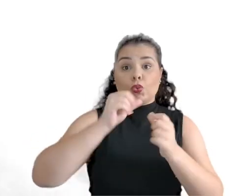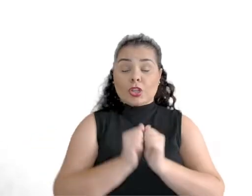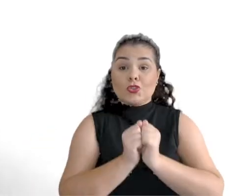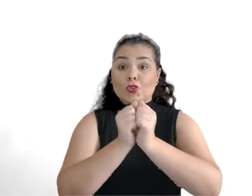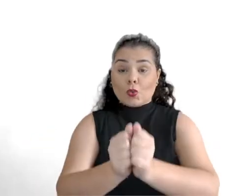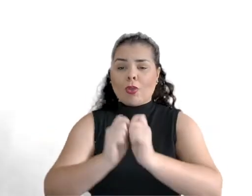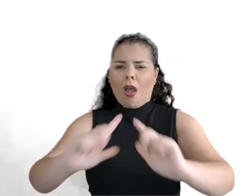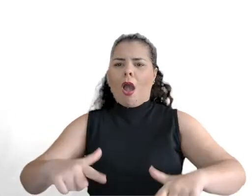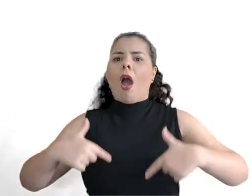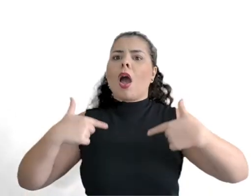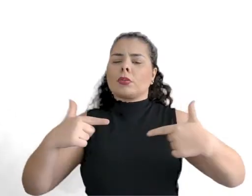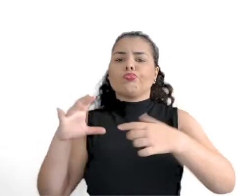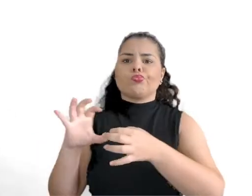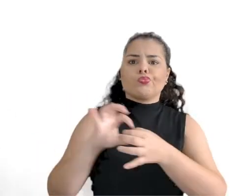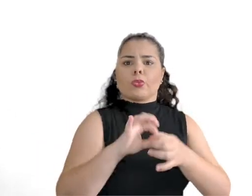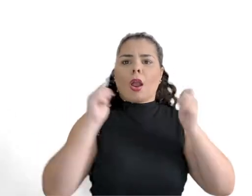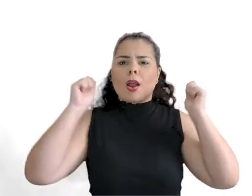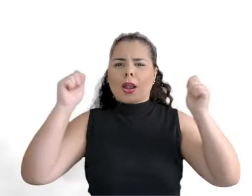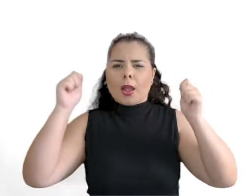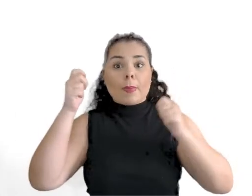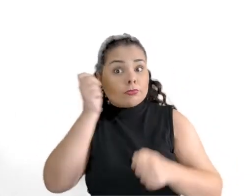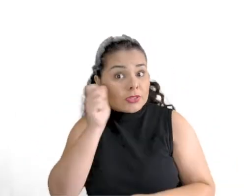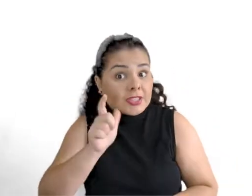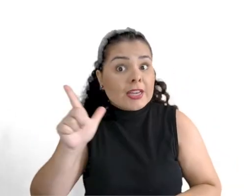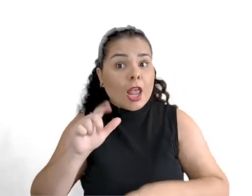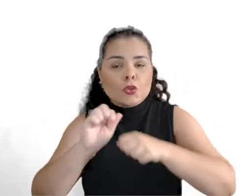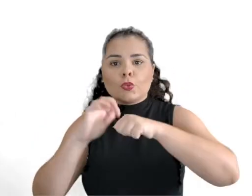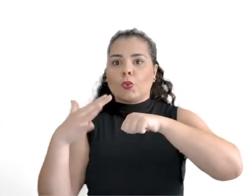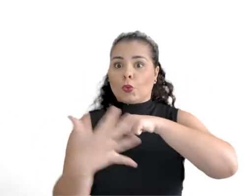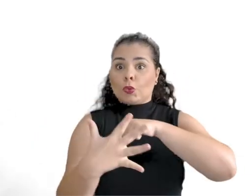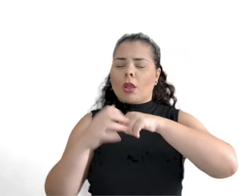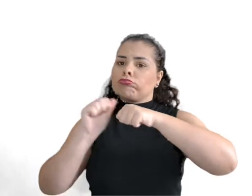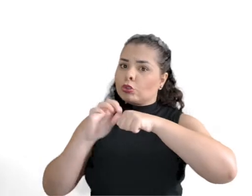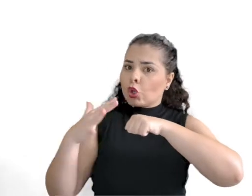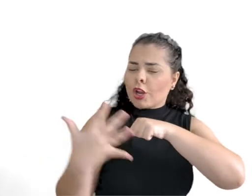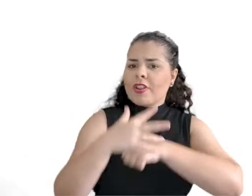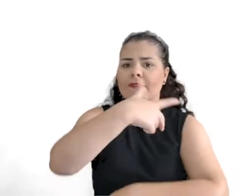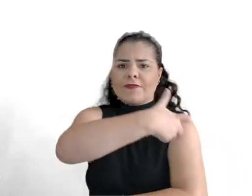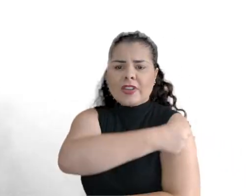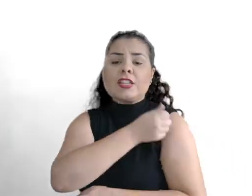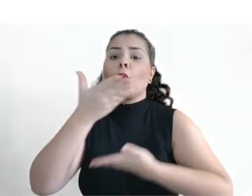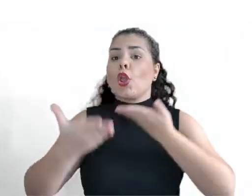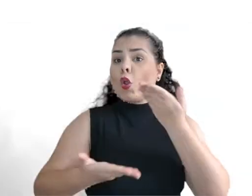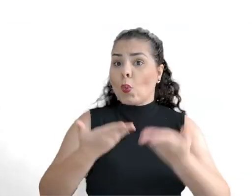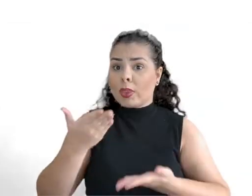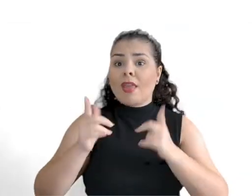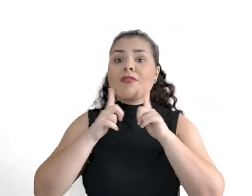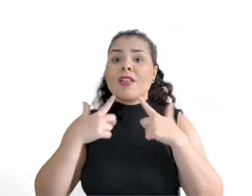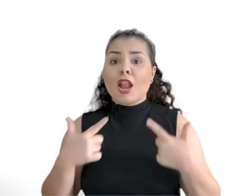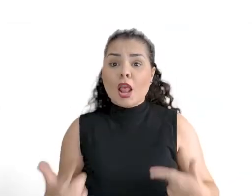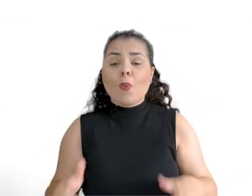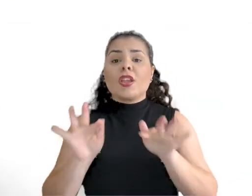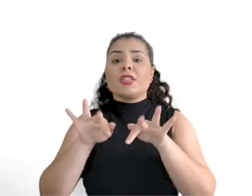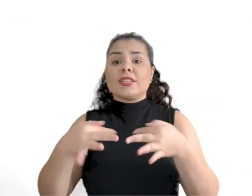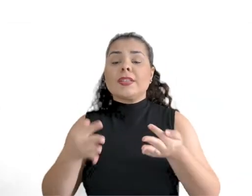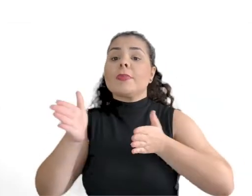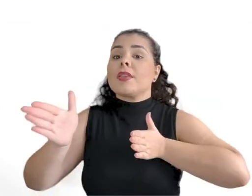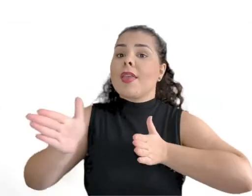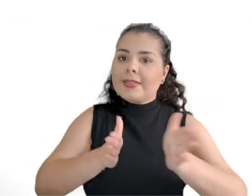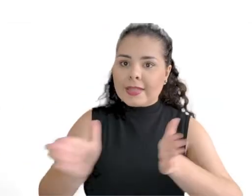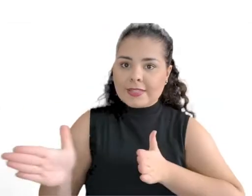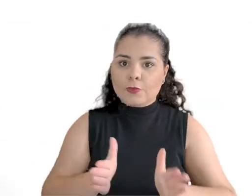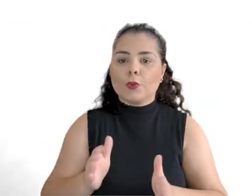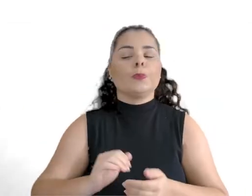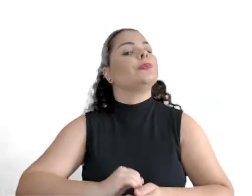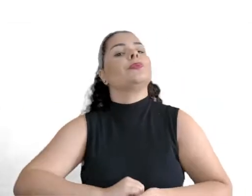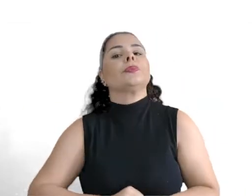Fiocruz está junto! Ação complementar à campanha Se Liga no Corona! Coronavírus, vacinação e cuidados depois da vacina. Linguagem simples e acessível. Desenho de profissional de saúde